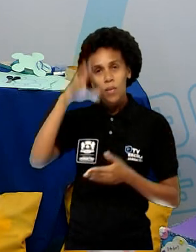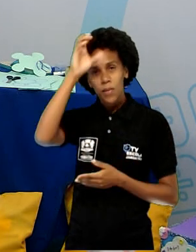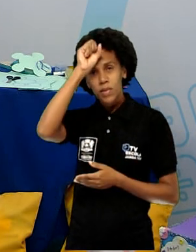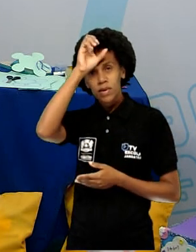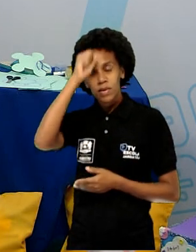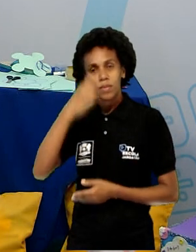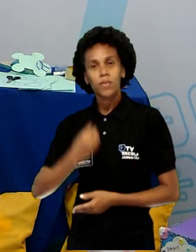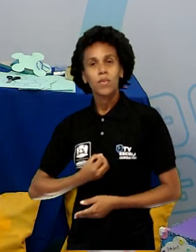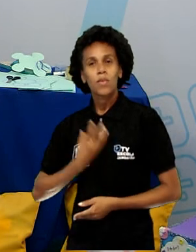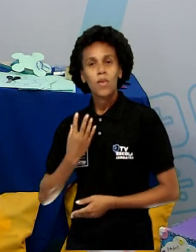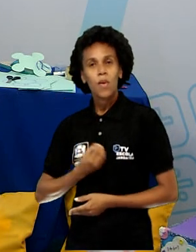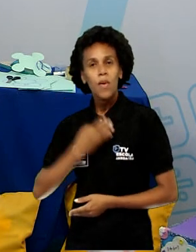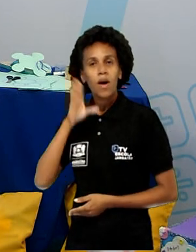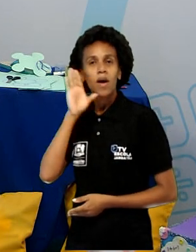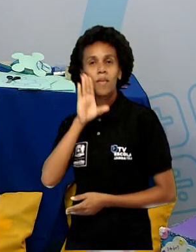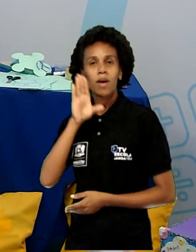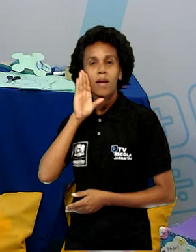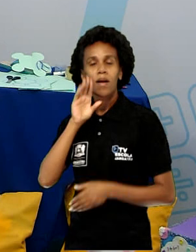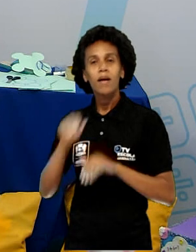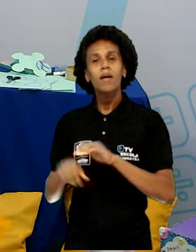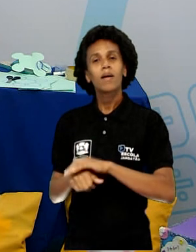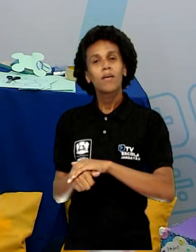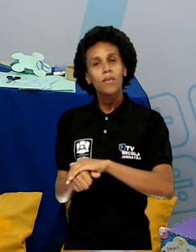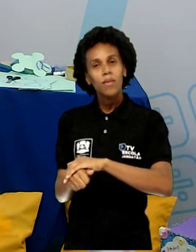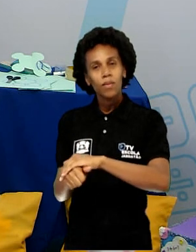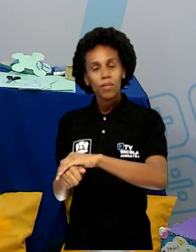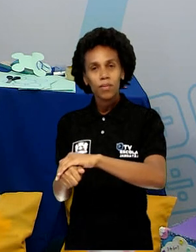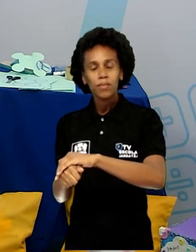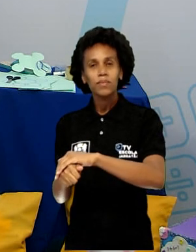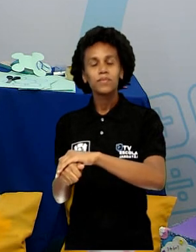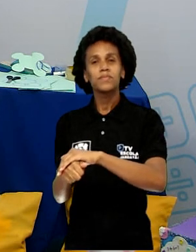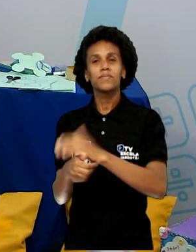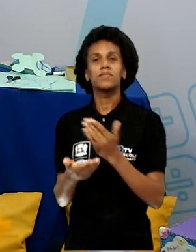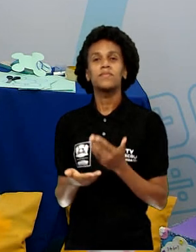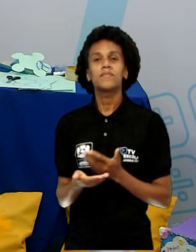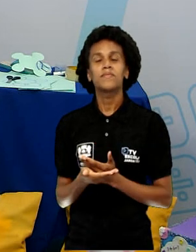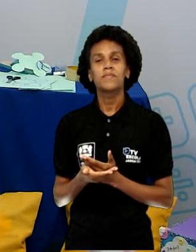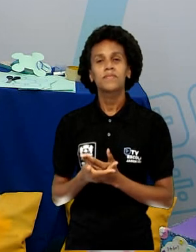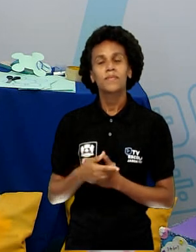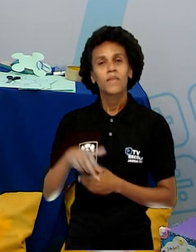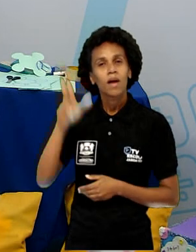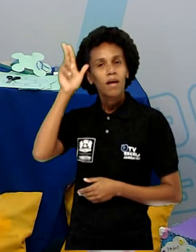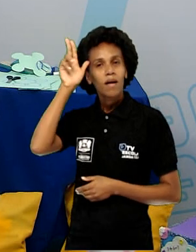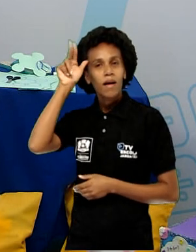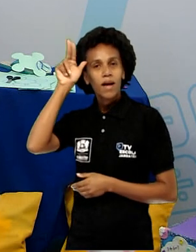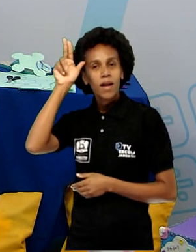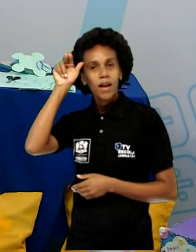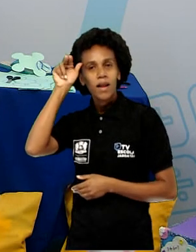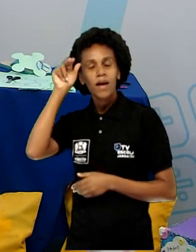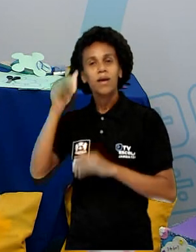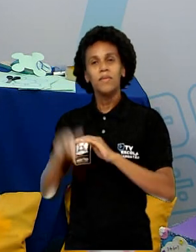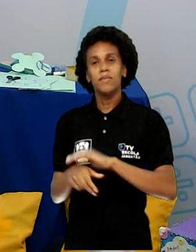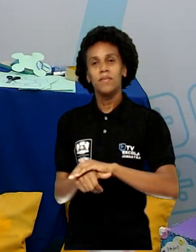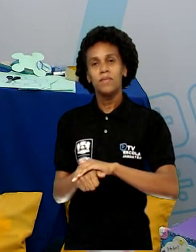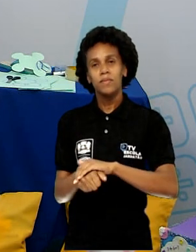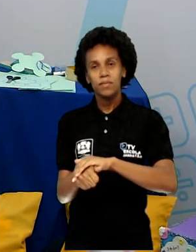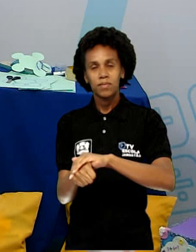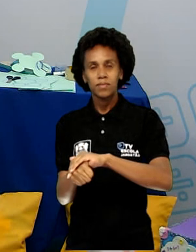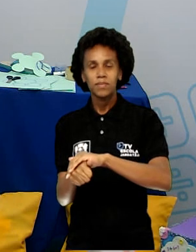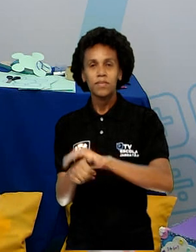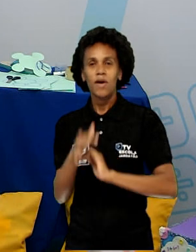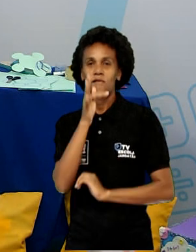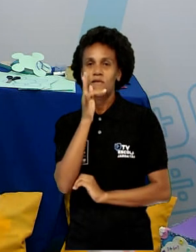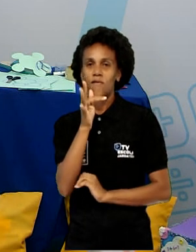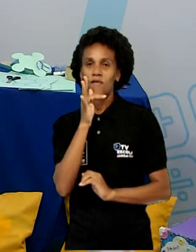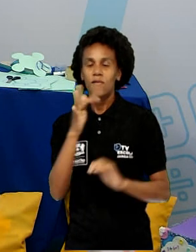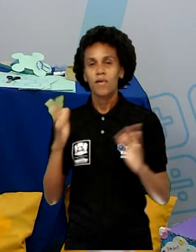tartaruga. Aquele imenso personagem da lebre e a tartaruga. Aquela fábula maravilhosa. Aprendemos também